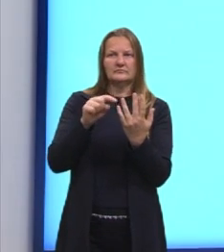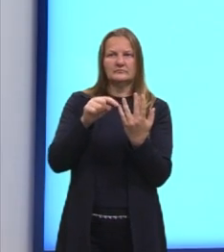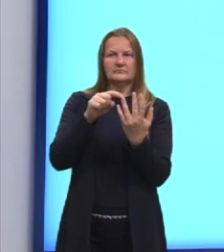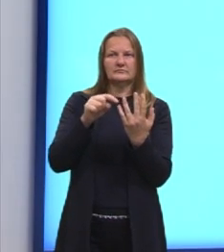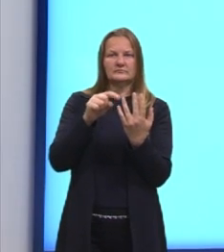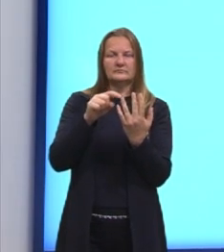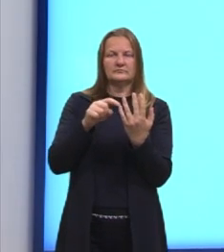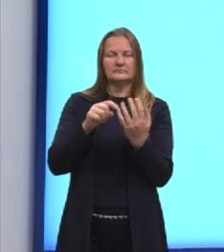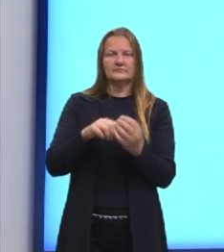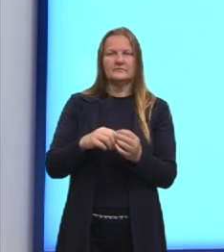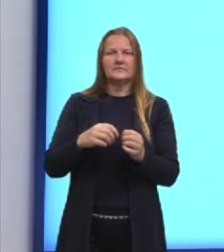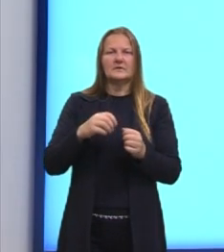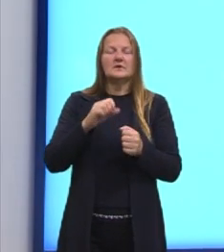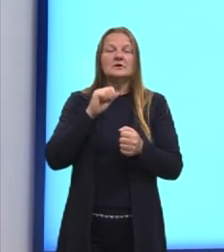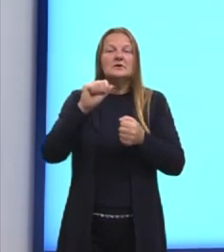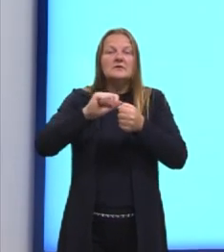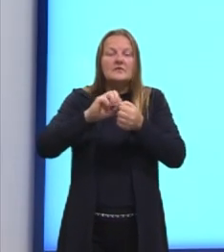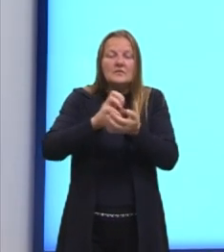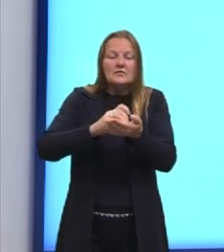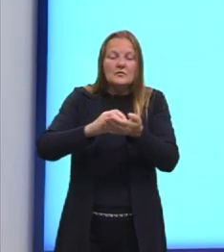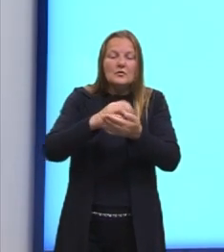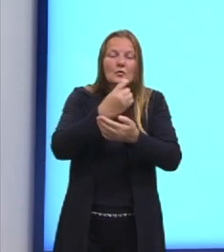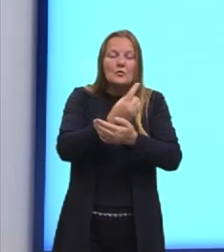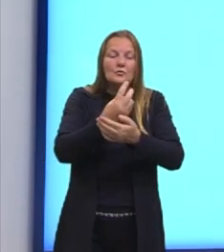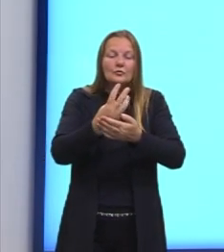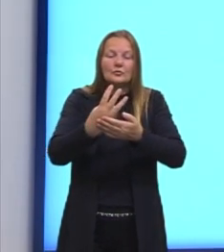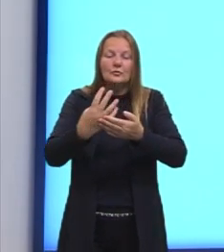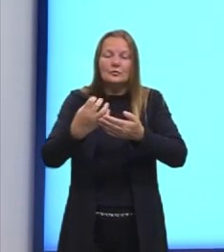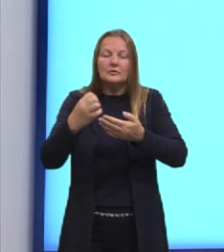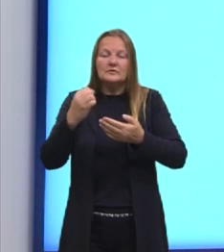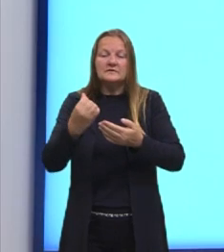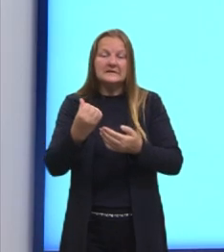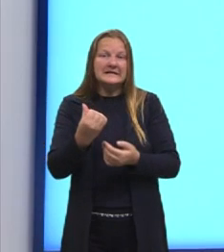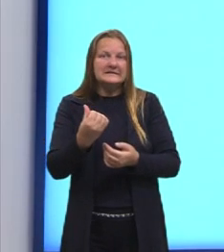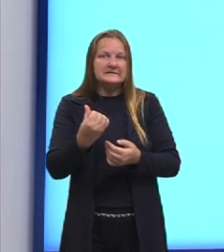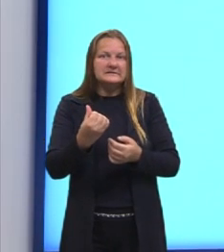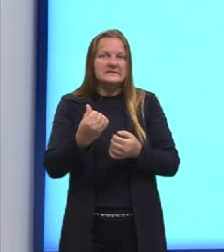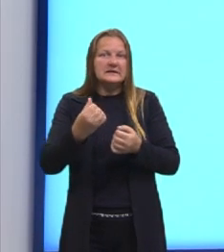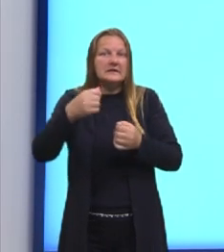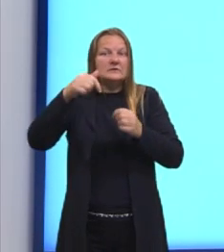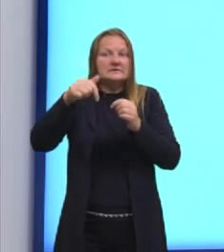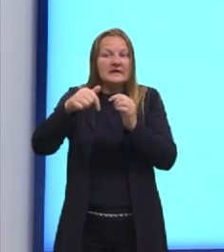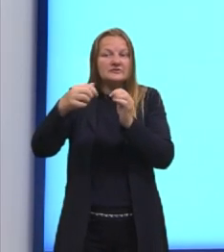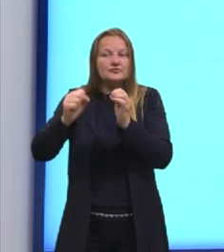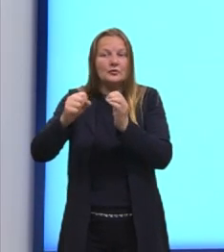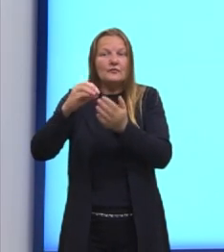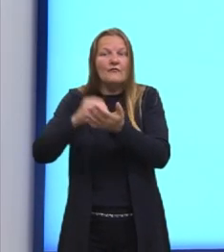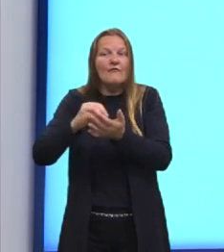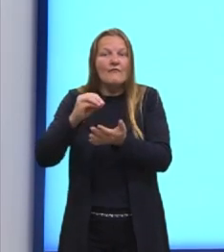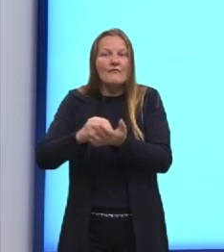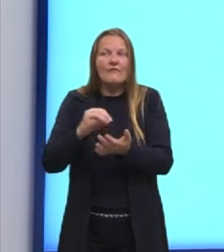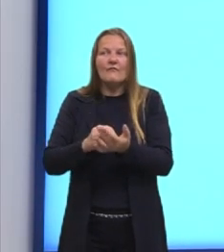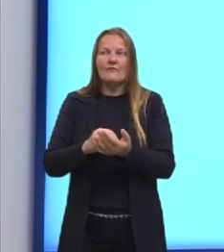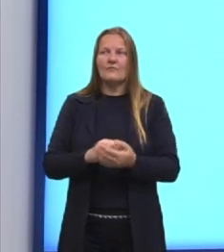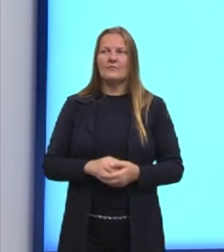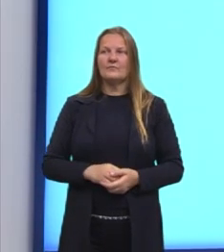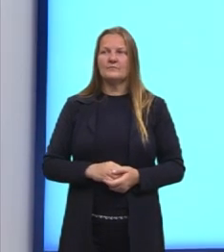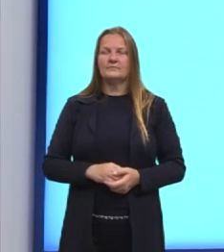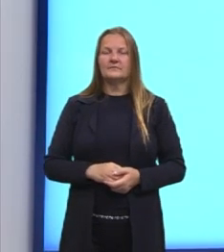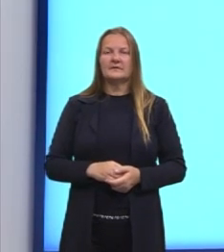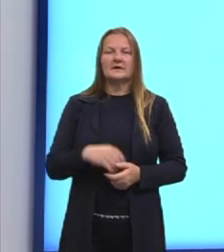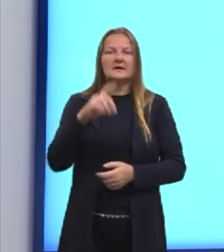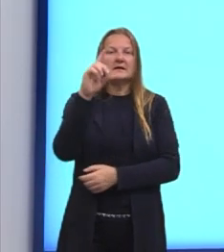da senha, digitei 6 dígitos já, vem o próximo, né, o penúltimo ali. Aí eu tenho 10